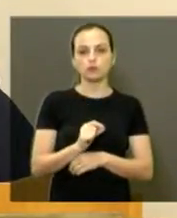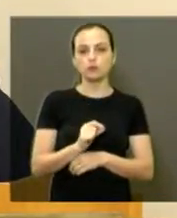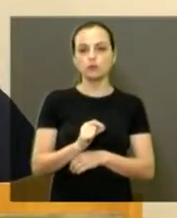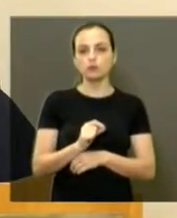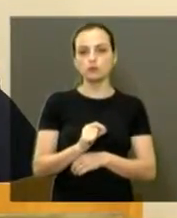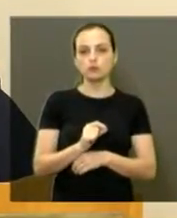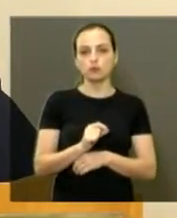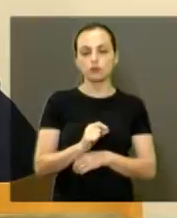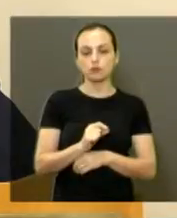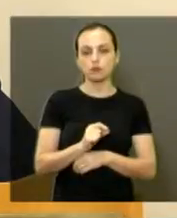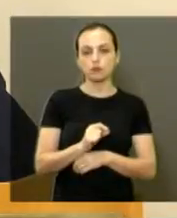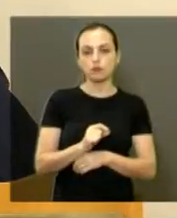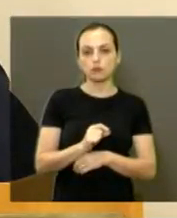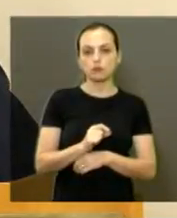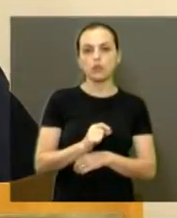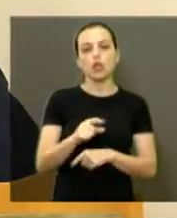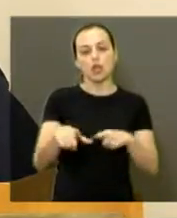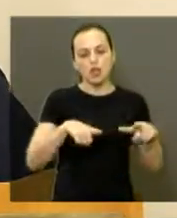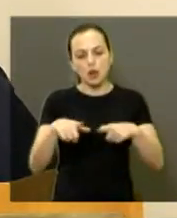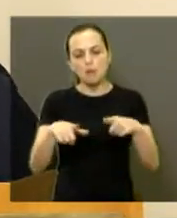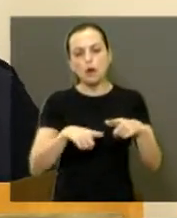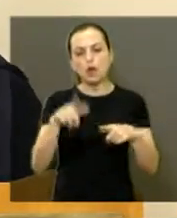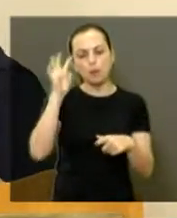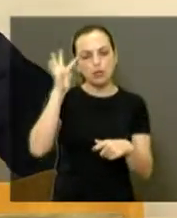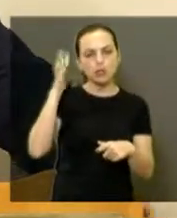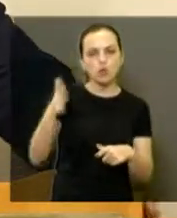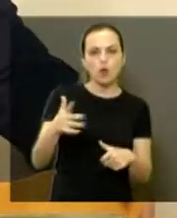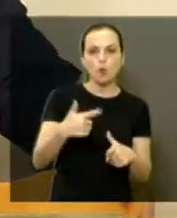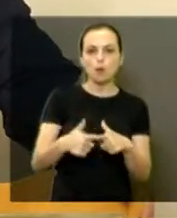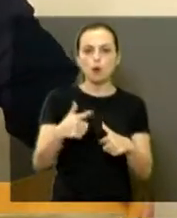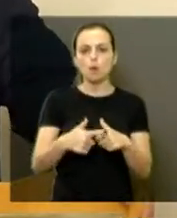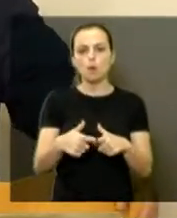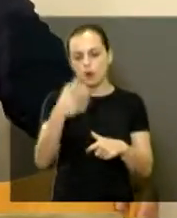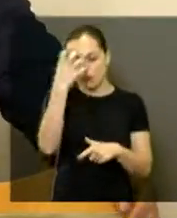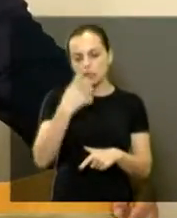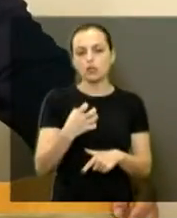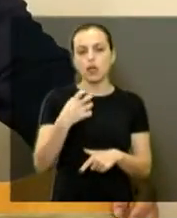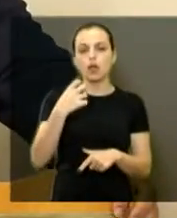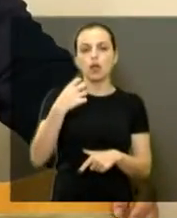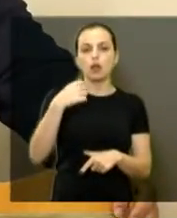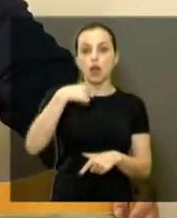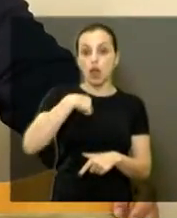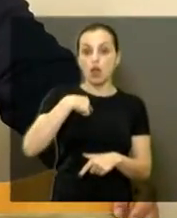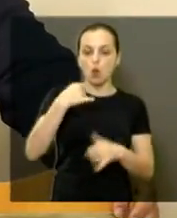Muitas vezes. Então, nós estamos trabalhando, para resolver um caso, que é sério. Eu não estou aqui, para brincadeira.